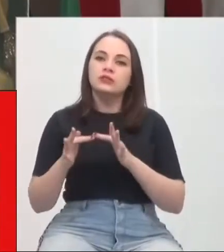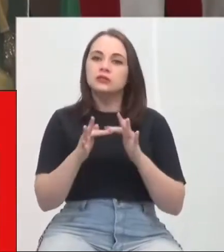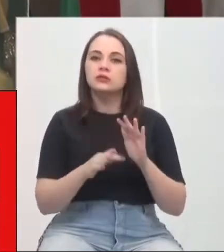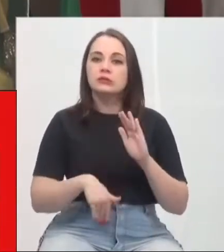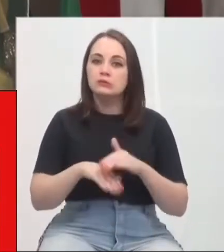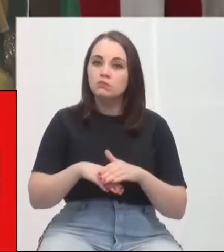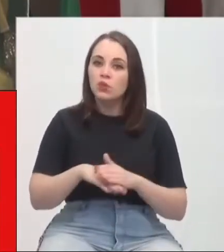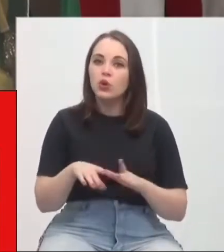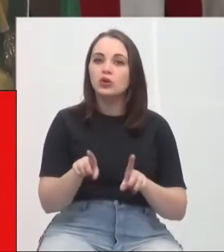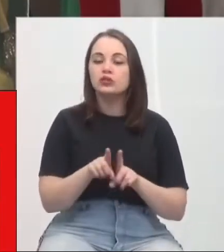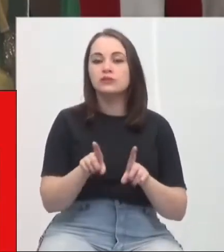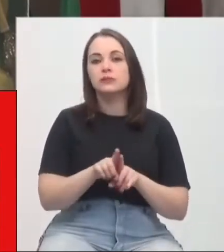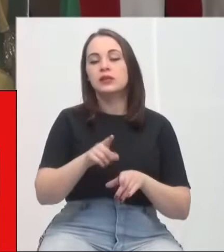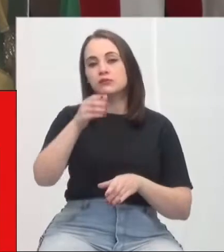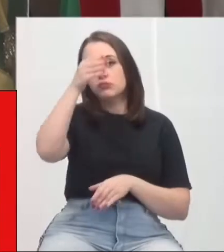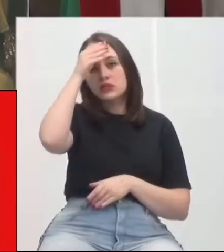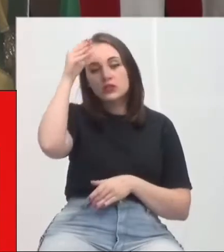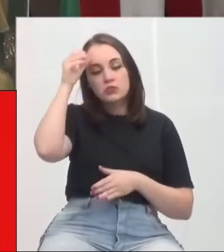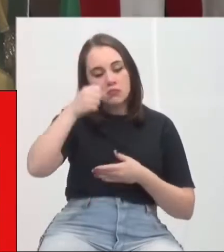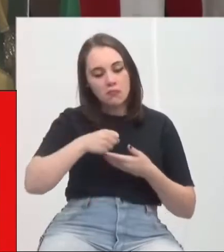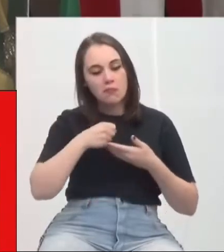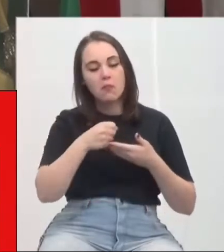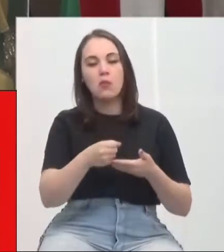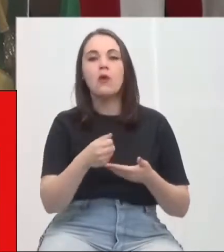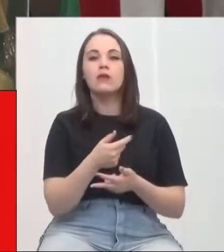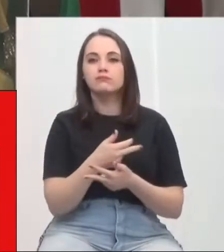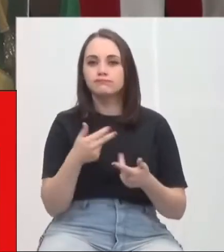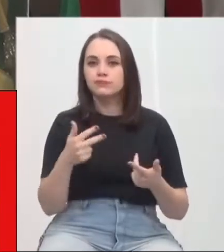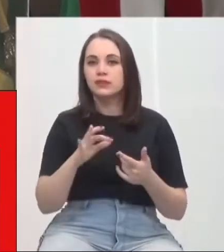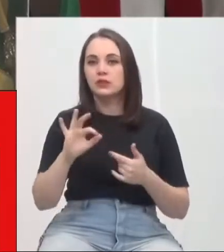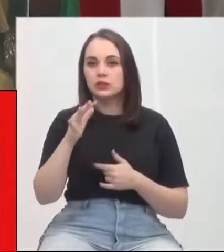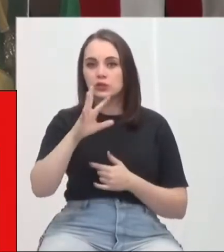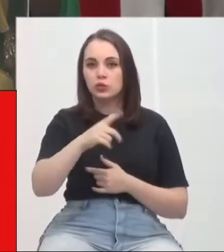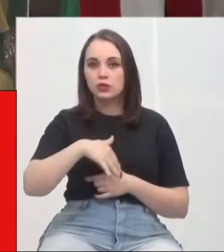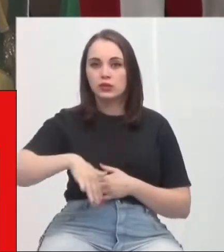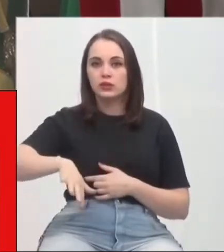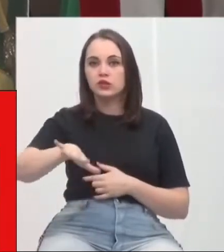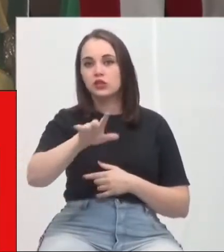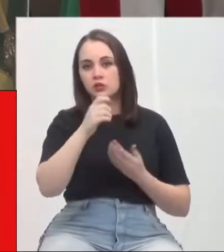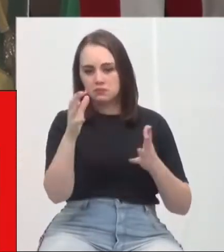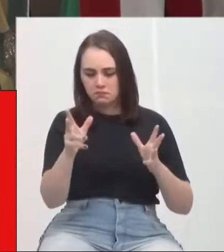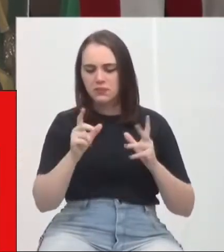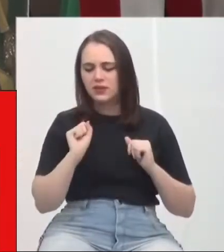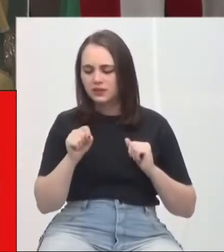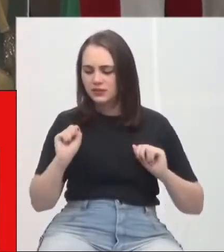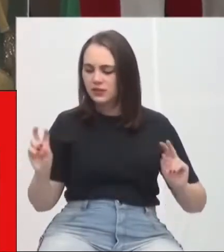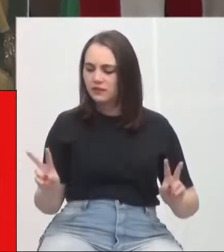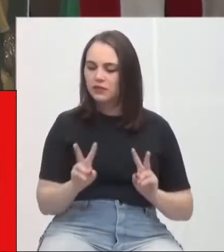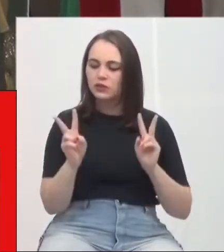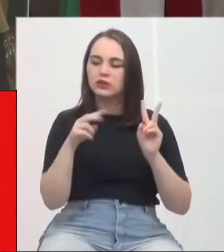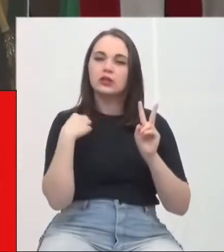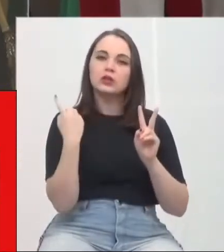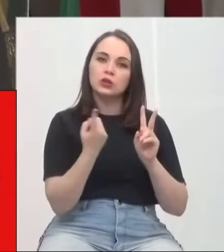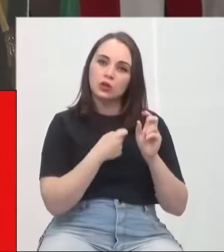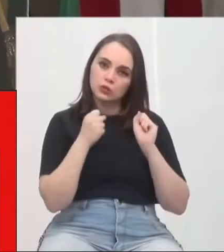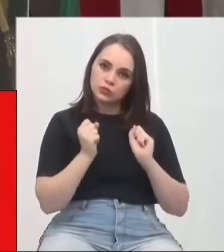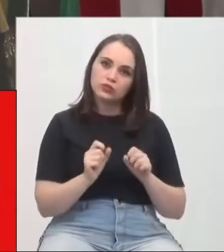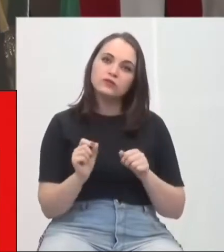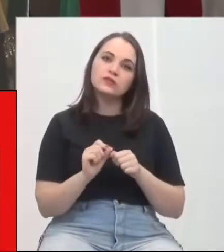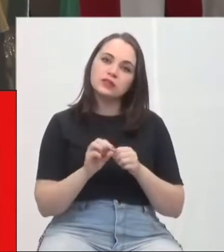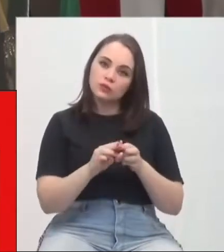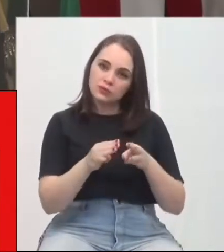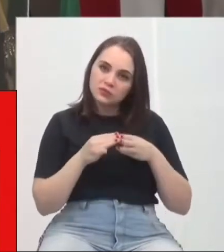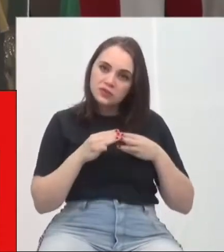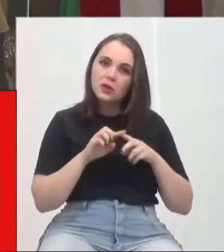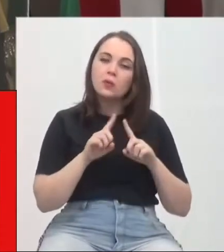o apoio do município de Criciúma. É um projeto que acontece em toda a nossa região e que merece ser valorizado. Até poderíamos fazer uma moção de aplauso. No